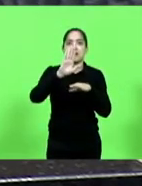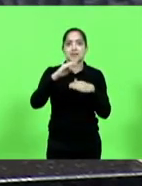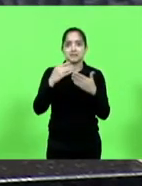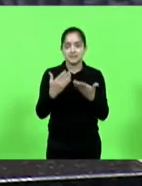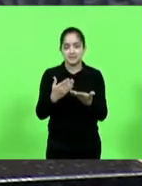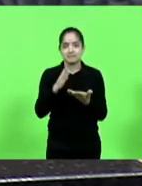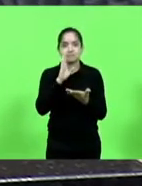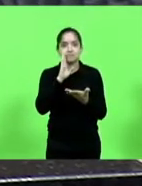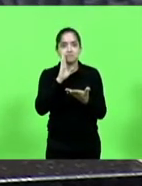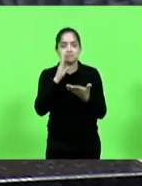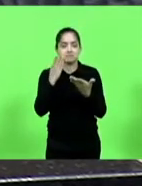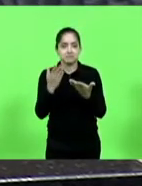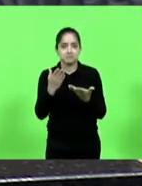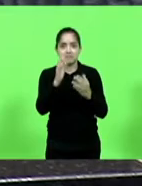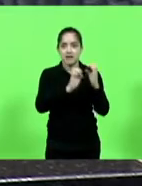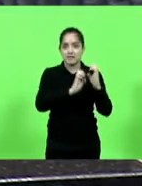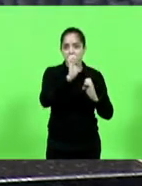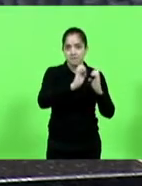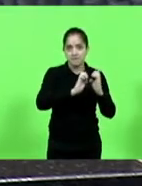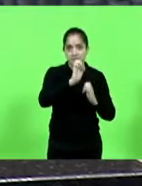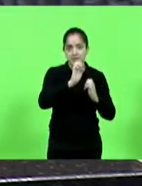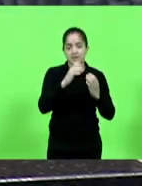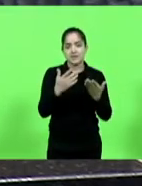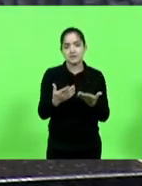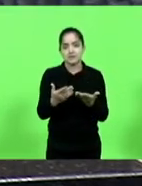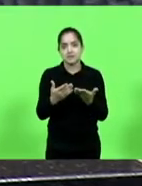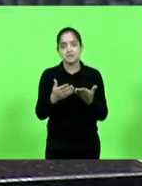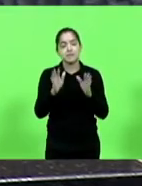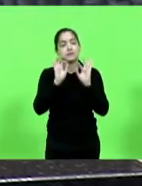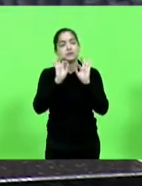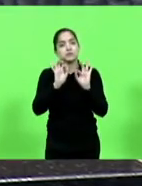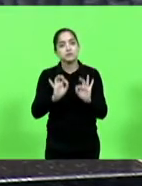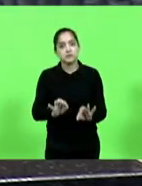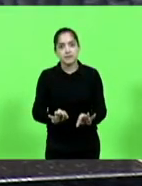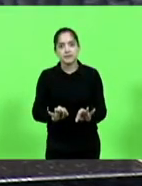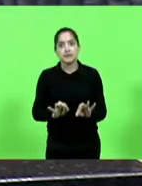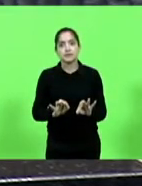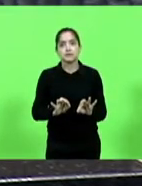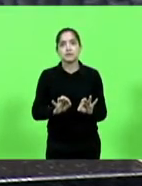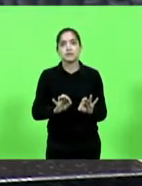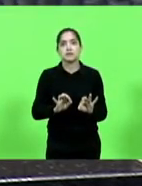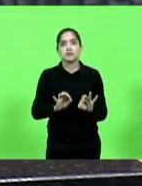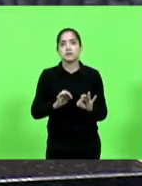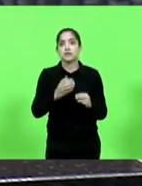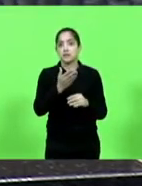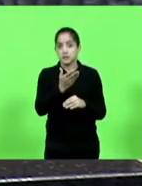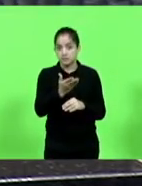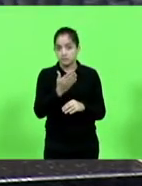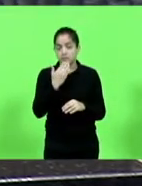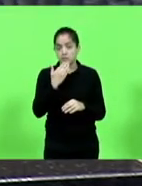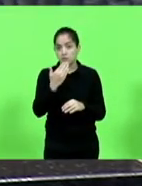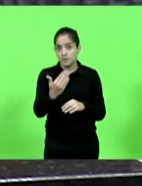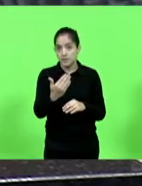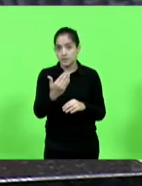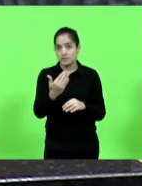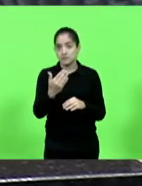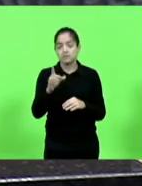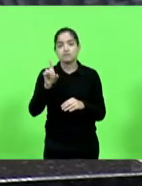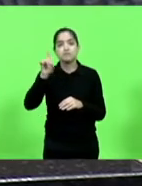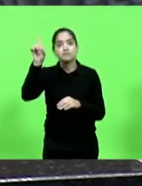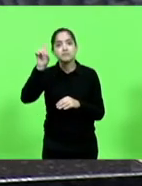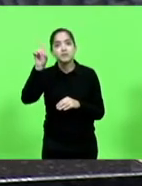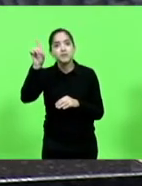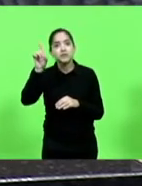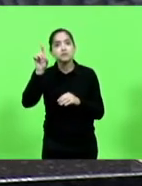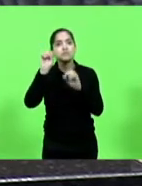Berlanda e é pouco ainda para Santa Catarina e eu tenho certeza que todos, e peço para senhor e também peço a Deus que ele